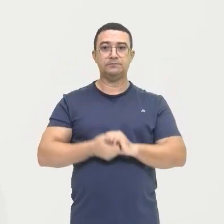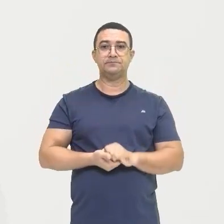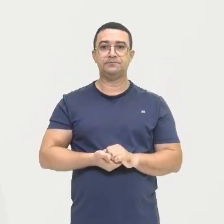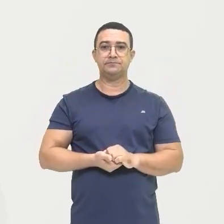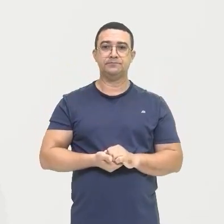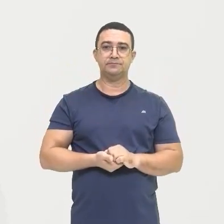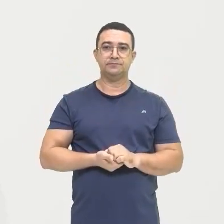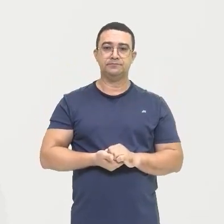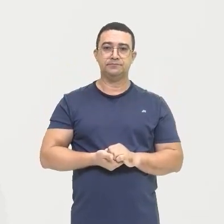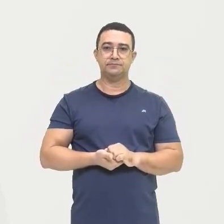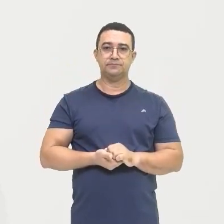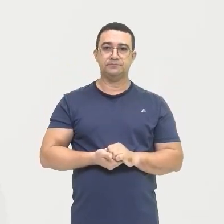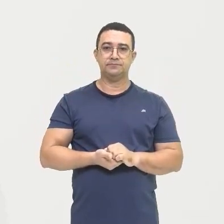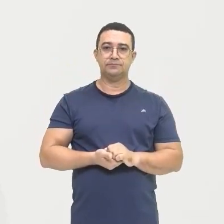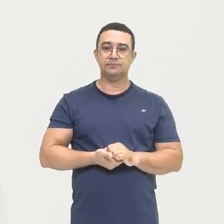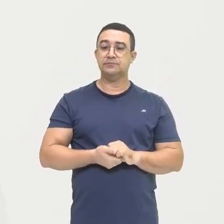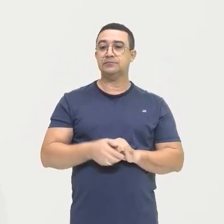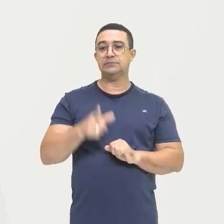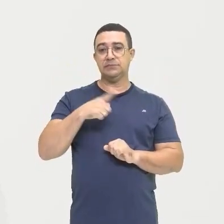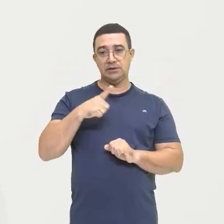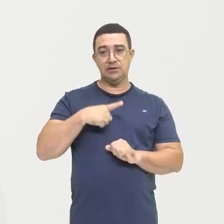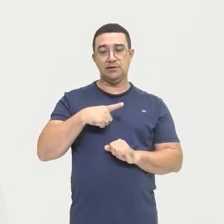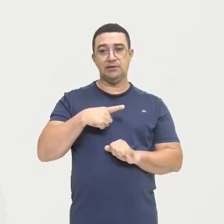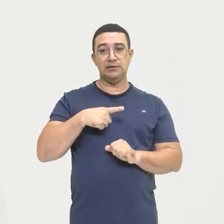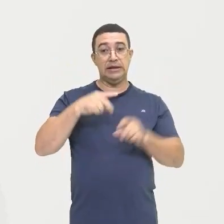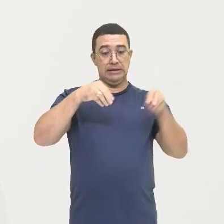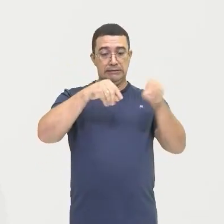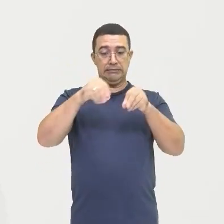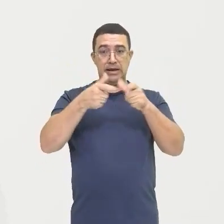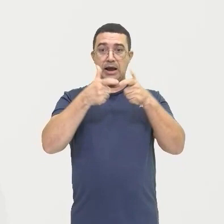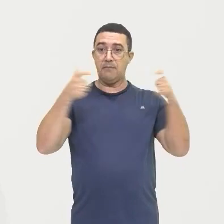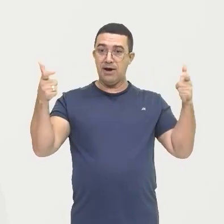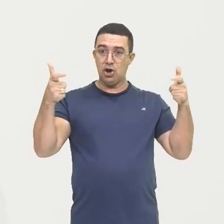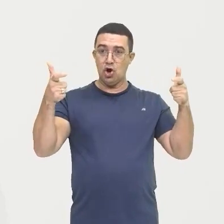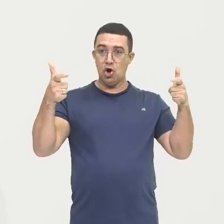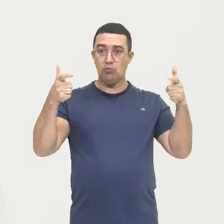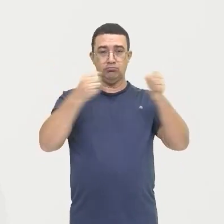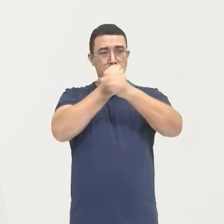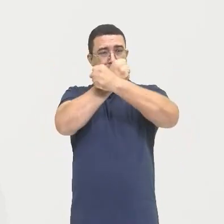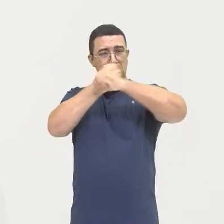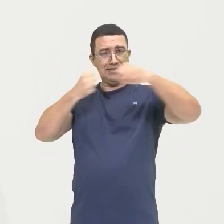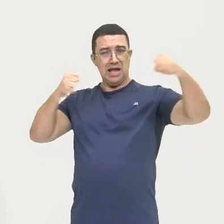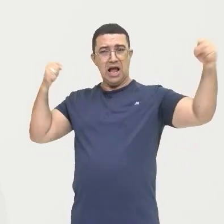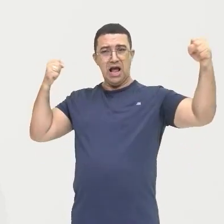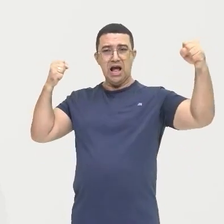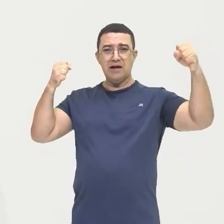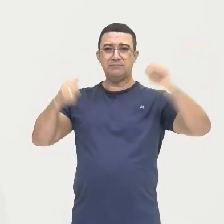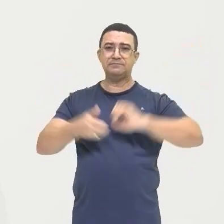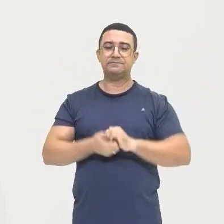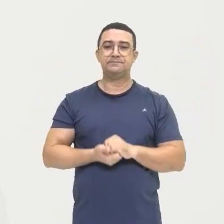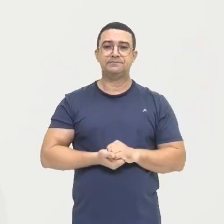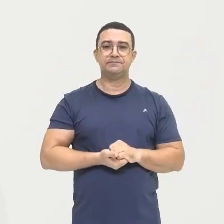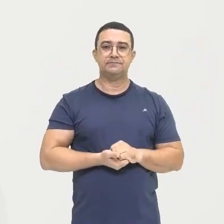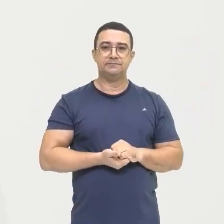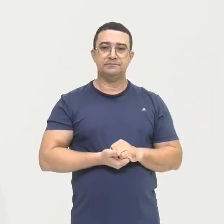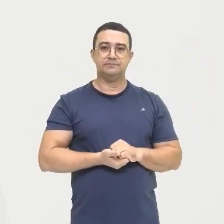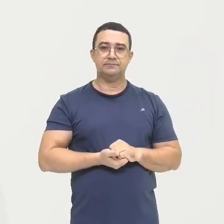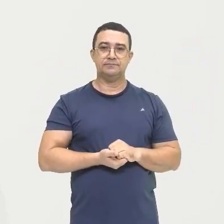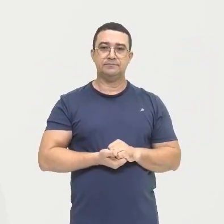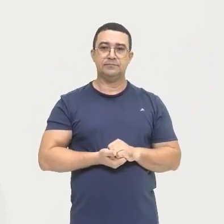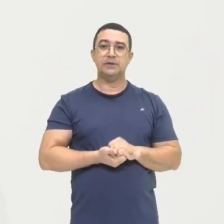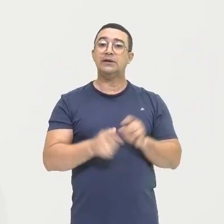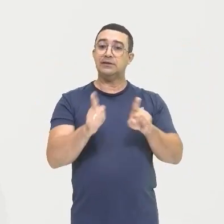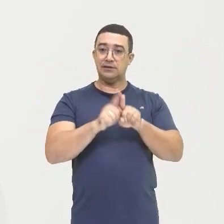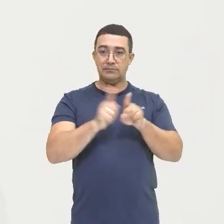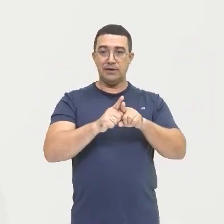E aí a gente tem O latifúndio Por dimensão Aí nós temos A classificação Do latifúndio Por